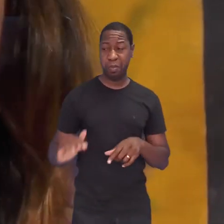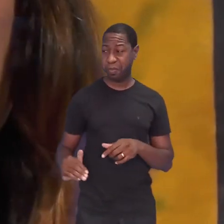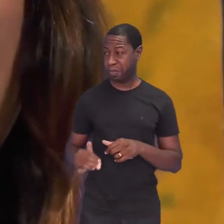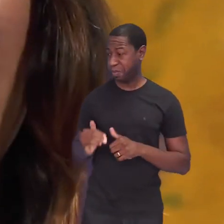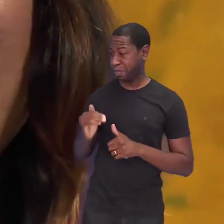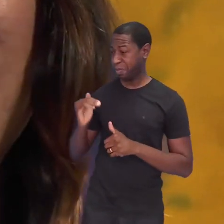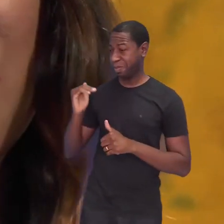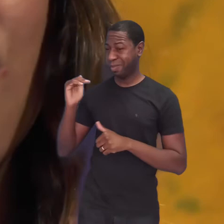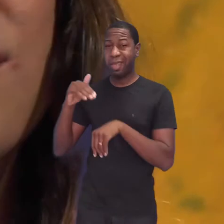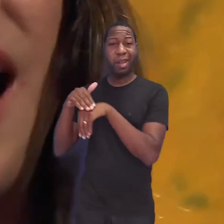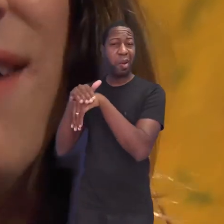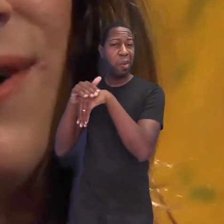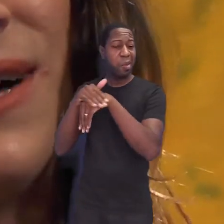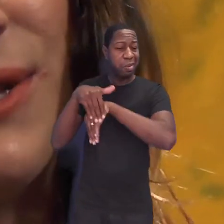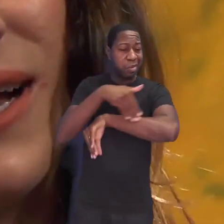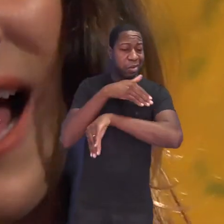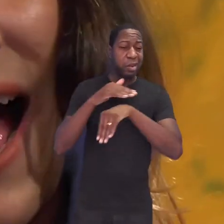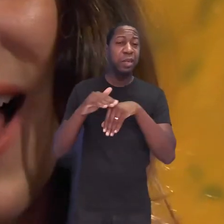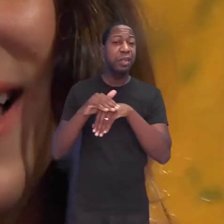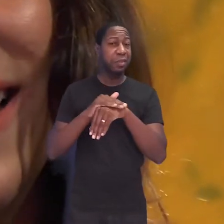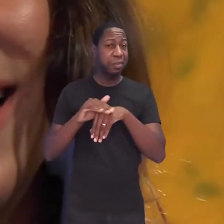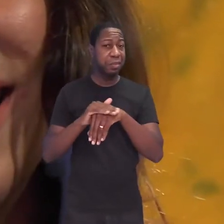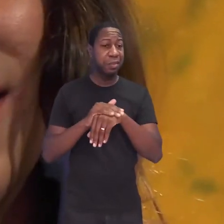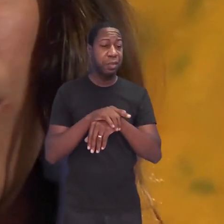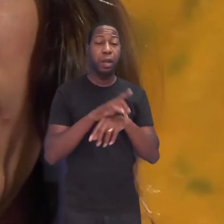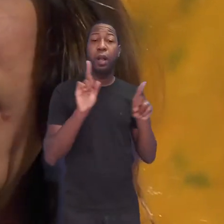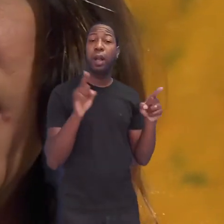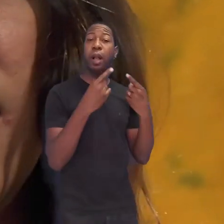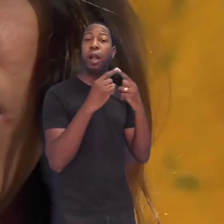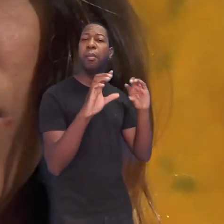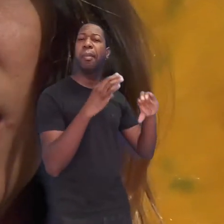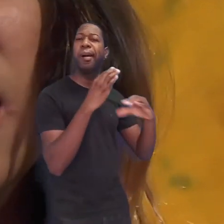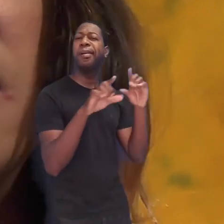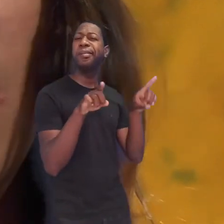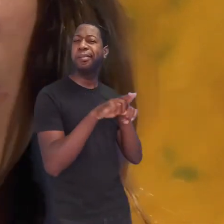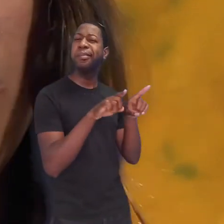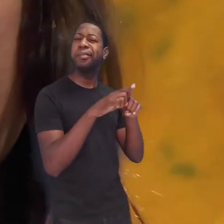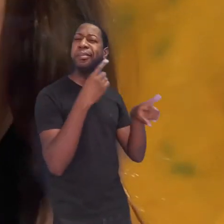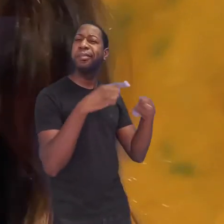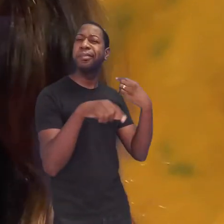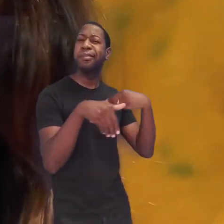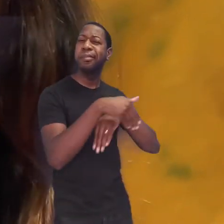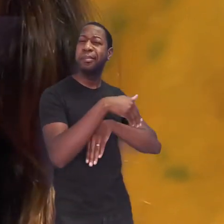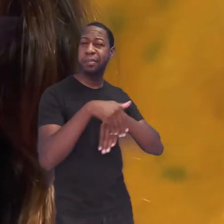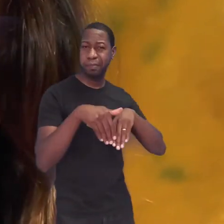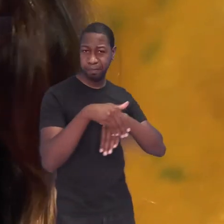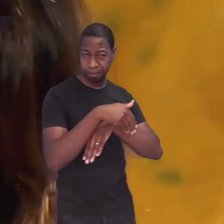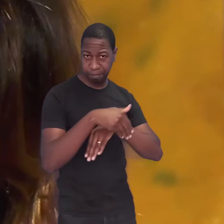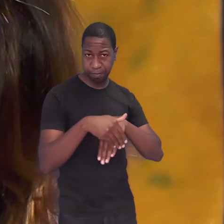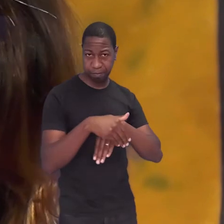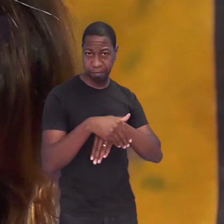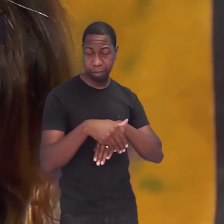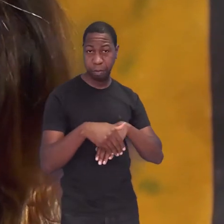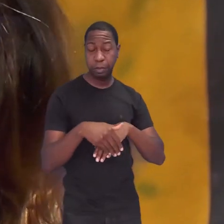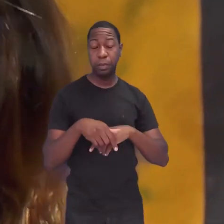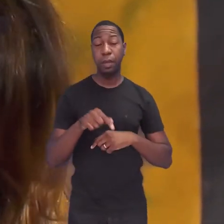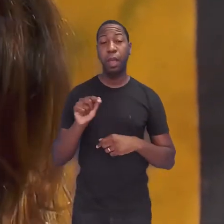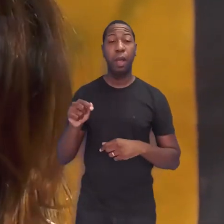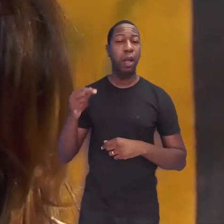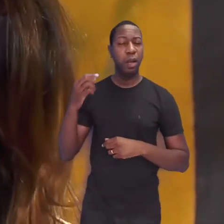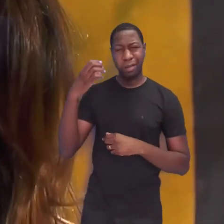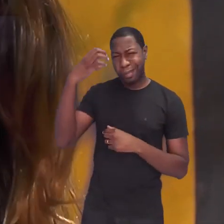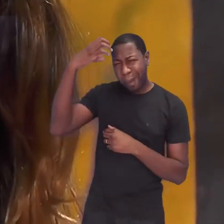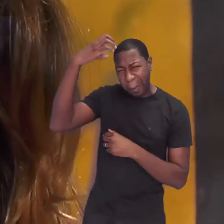bandas e orquestras voltavam a tocar. O reizinho não aguentou toda aquela alegria,